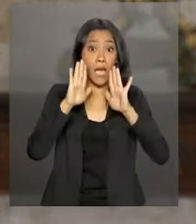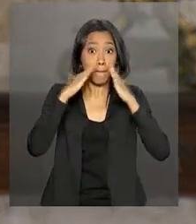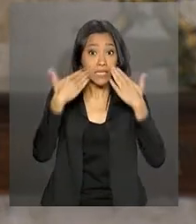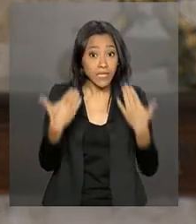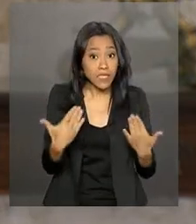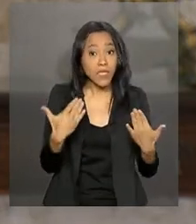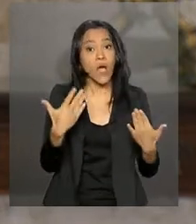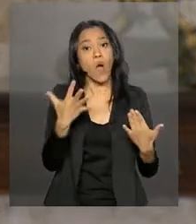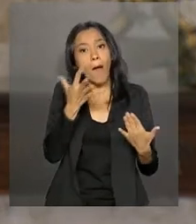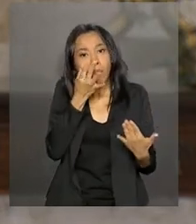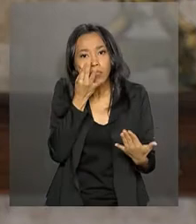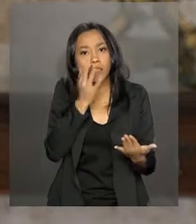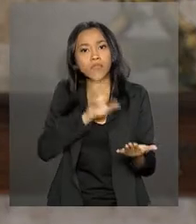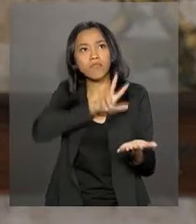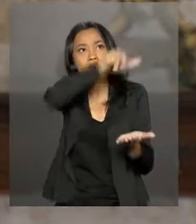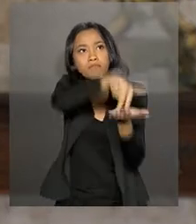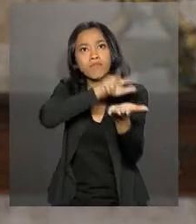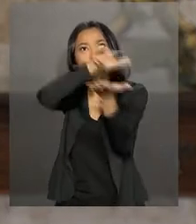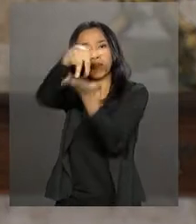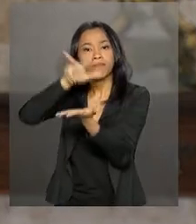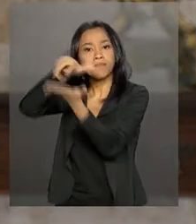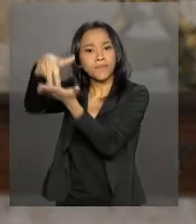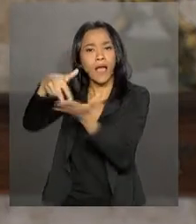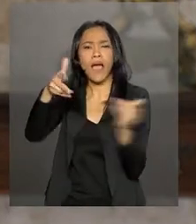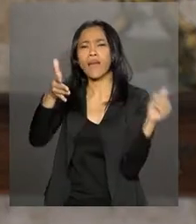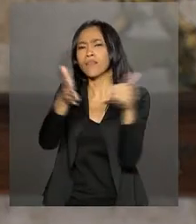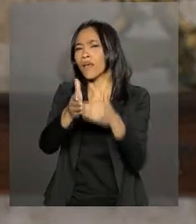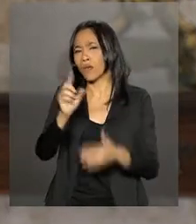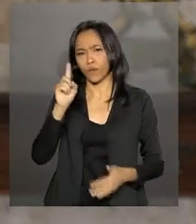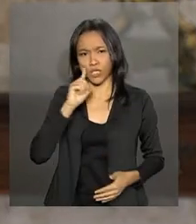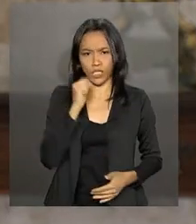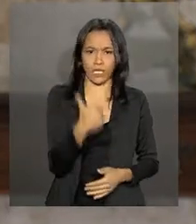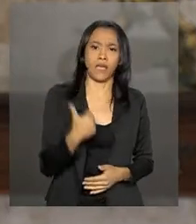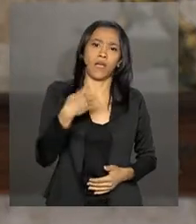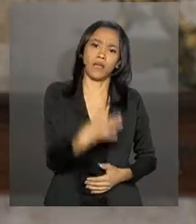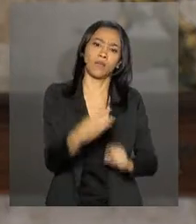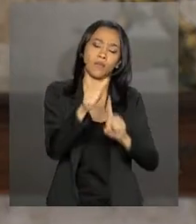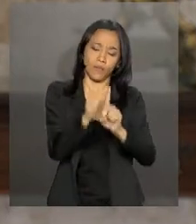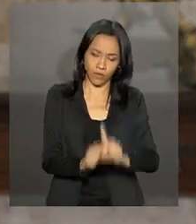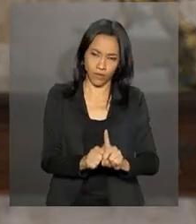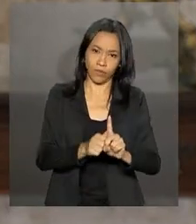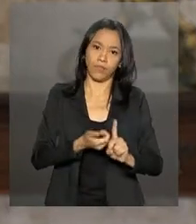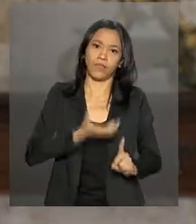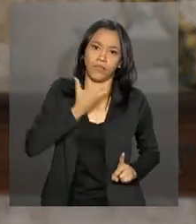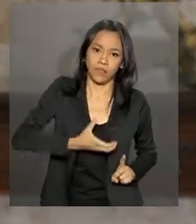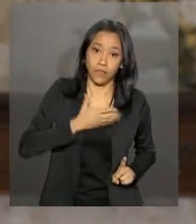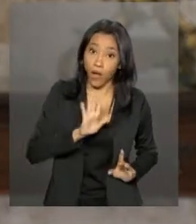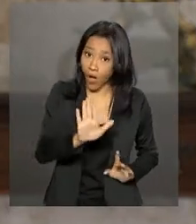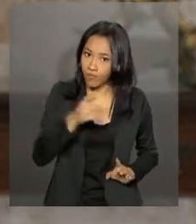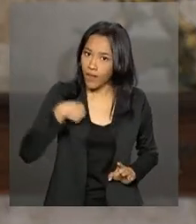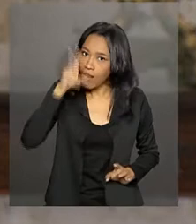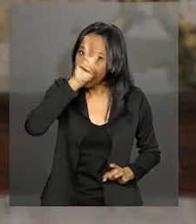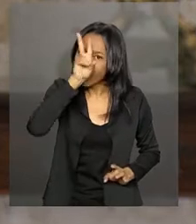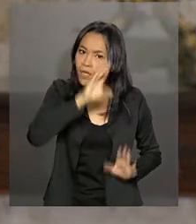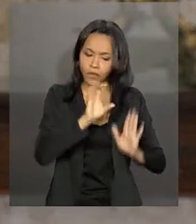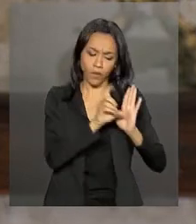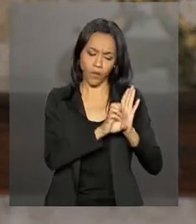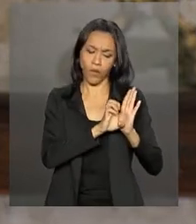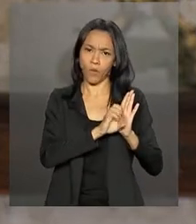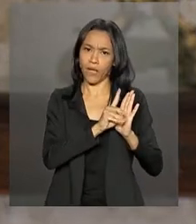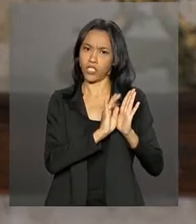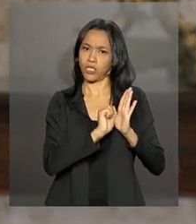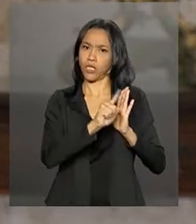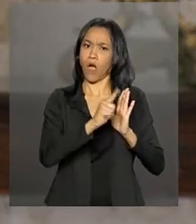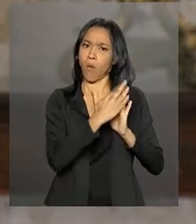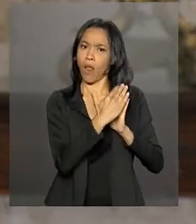nas cidades onde vão atuar deve acontecer até o dia 14 de dezembro. Lembrando que o edital do programa Mais